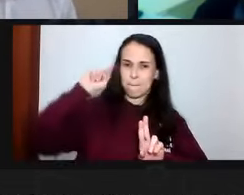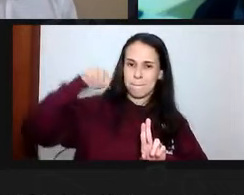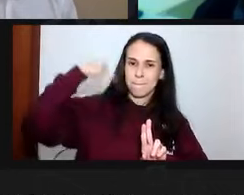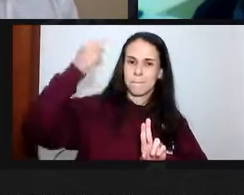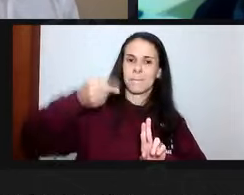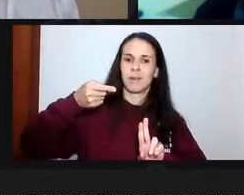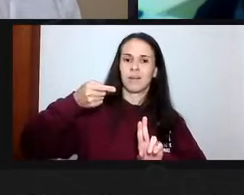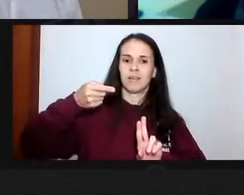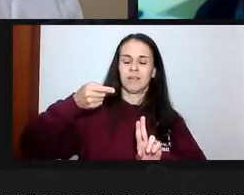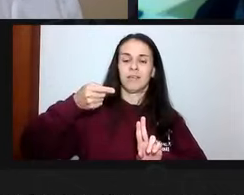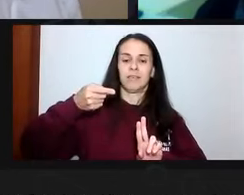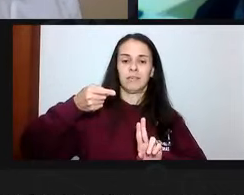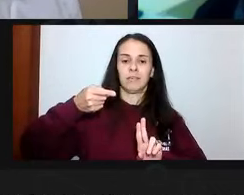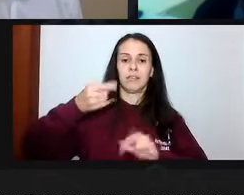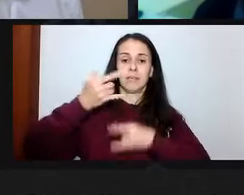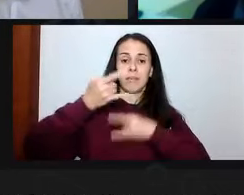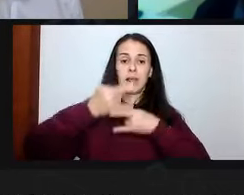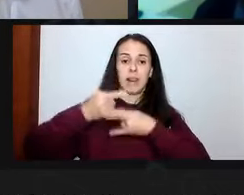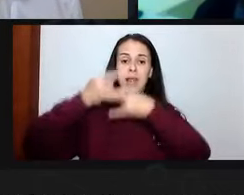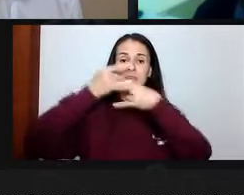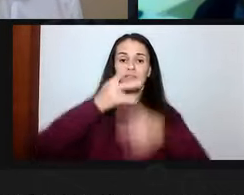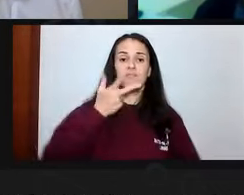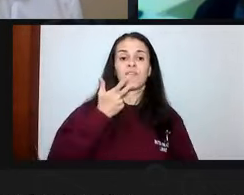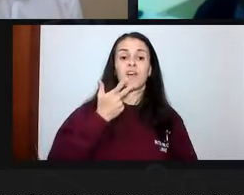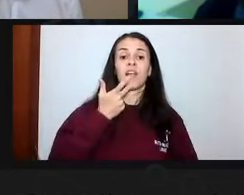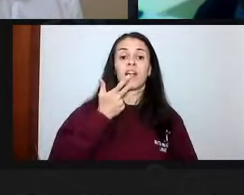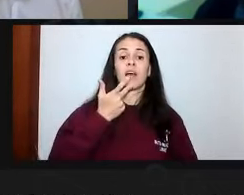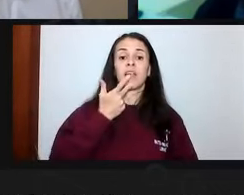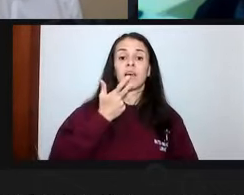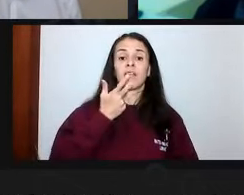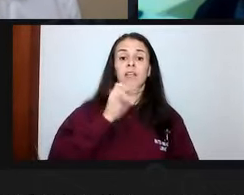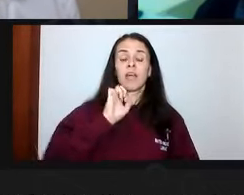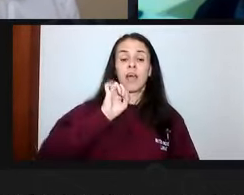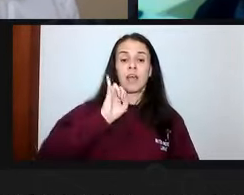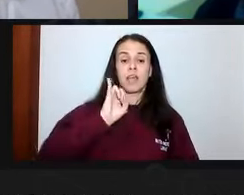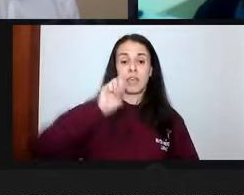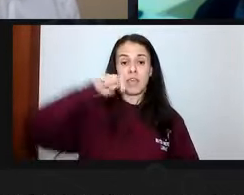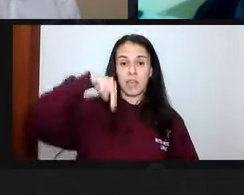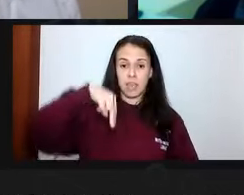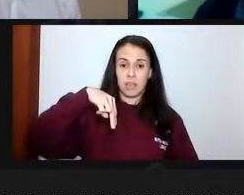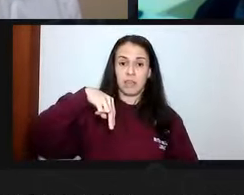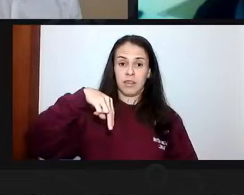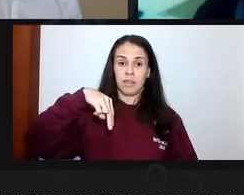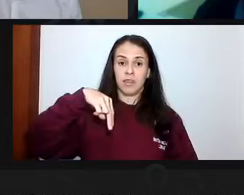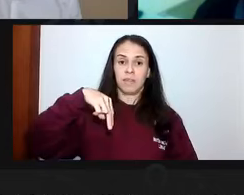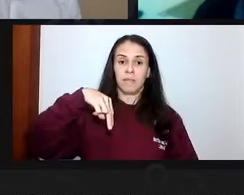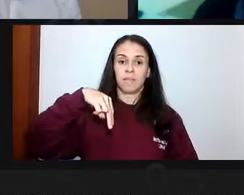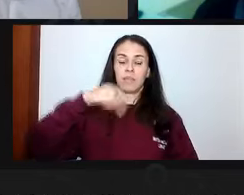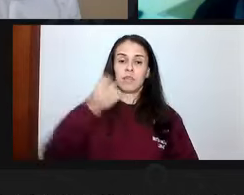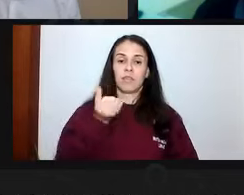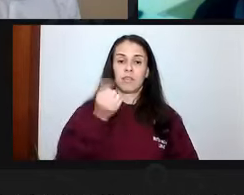uma live específica só sobre a instrução normativa 65. Nós temos uma